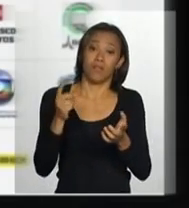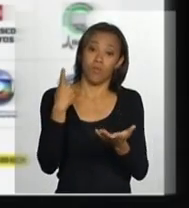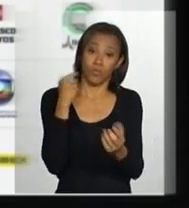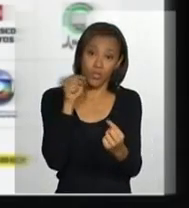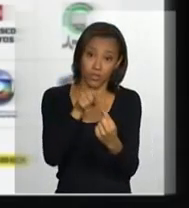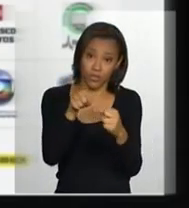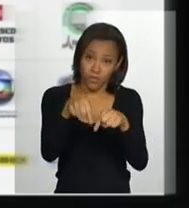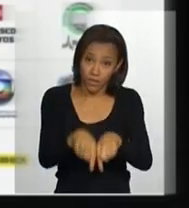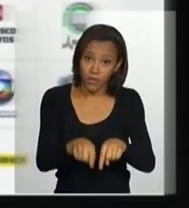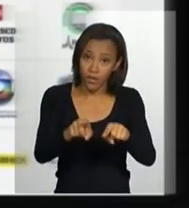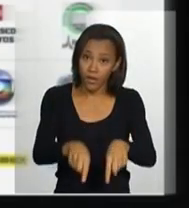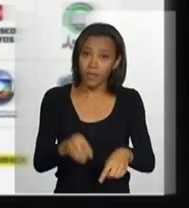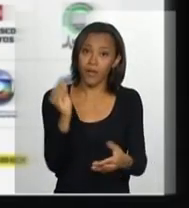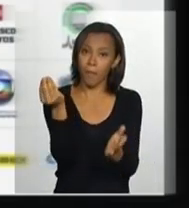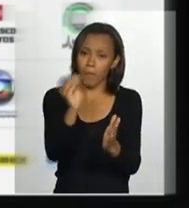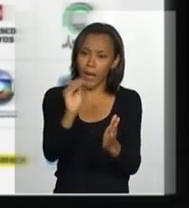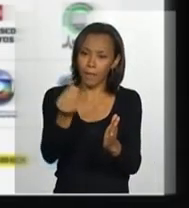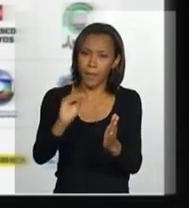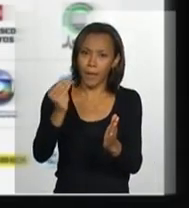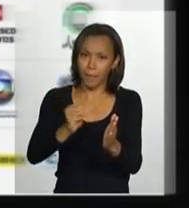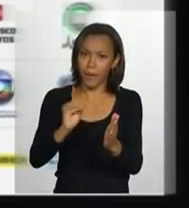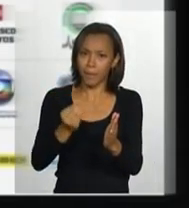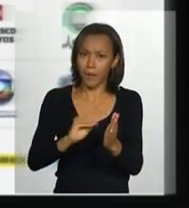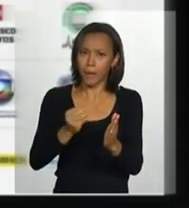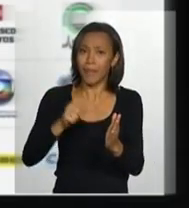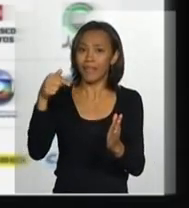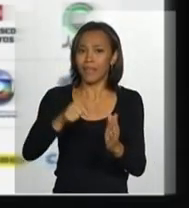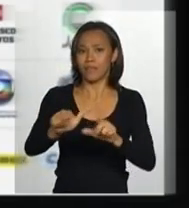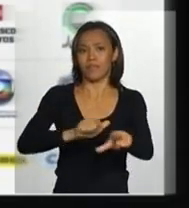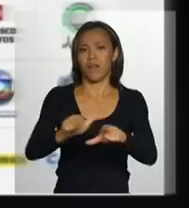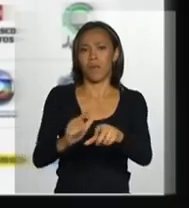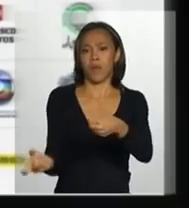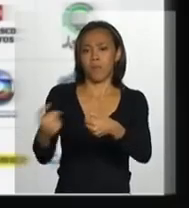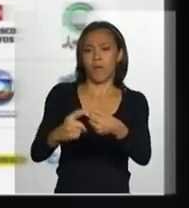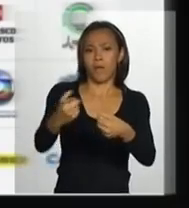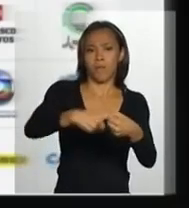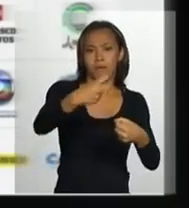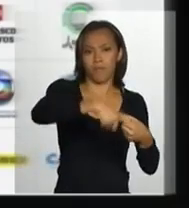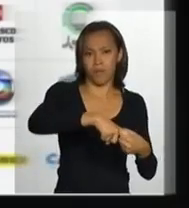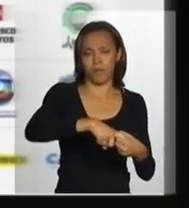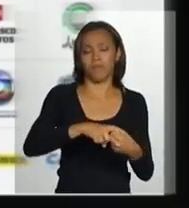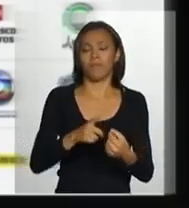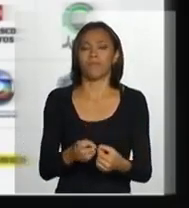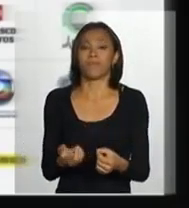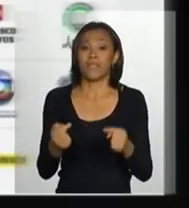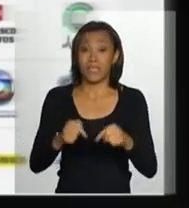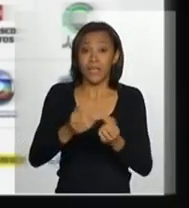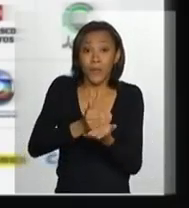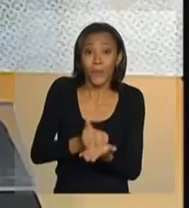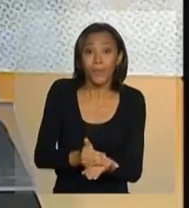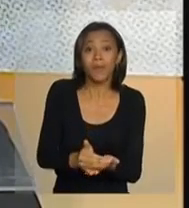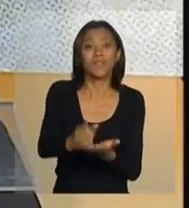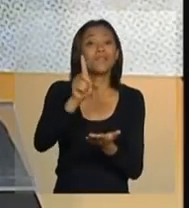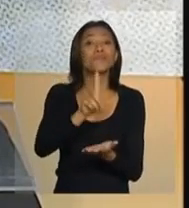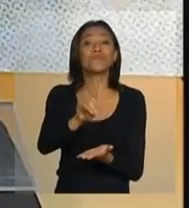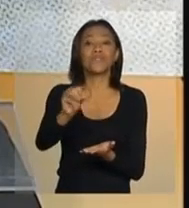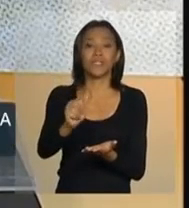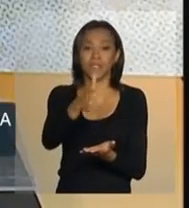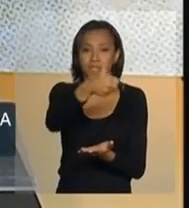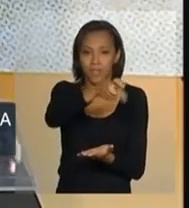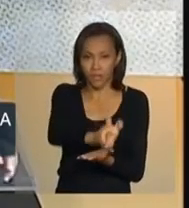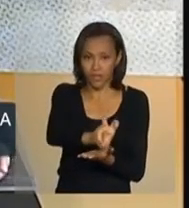nesse programa, nessa ação integrada, nessa ação conjunta, que se inicia no dia 15,